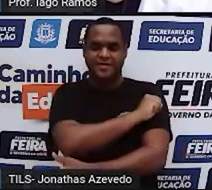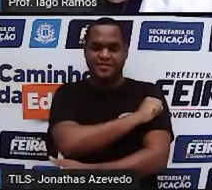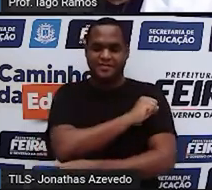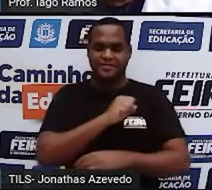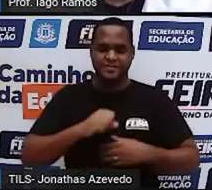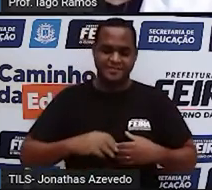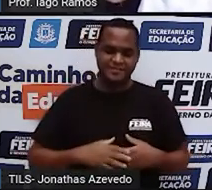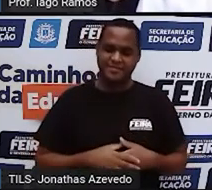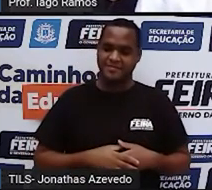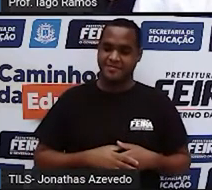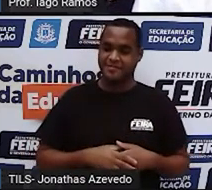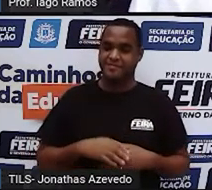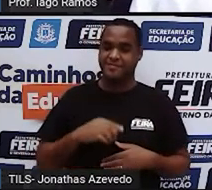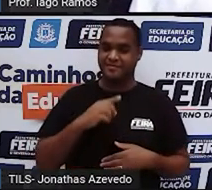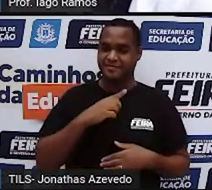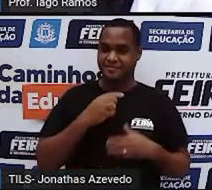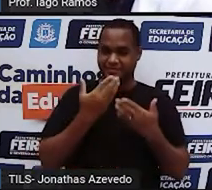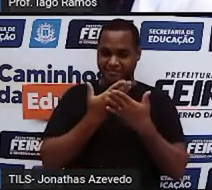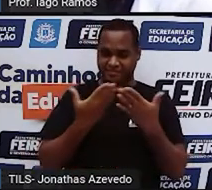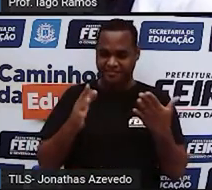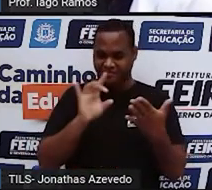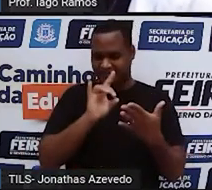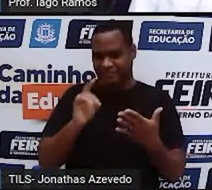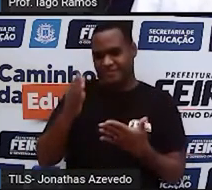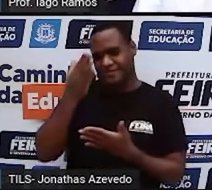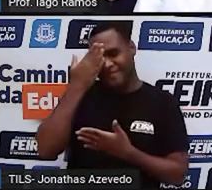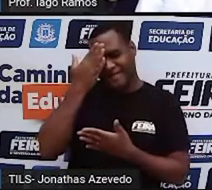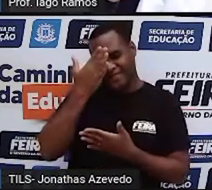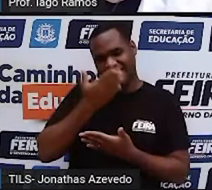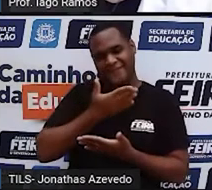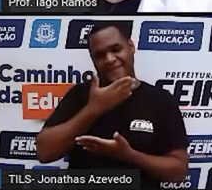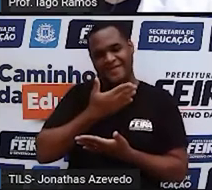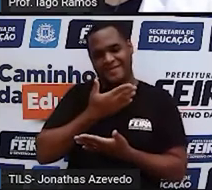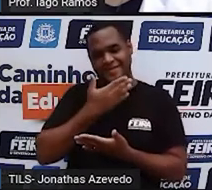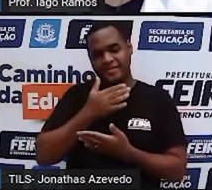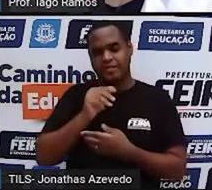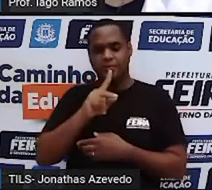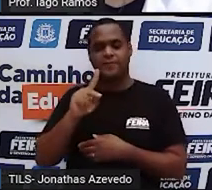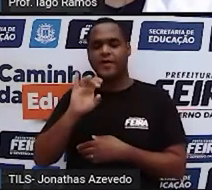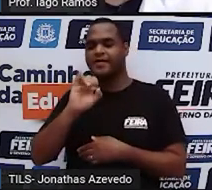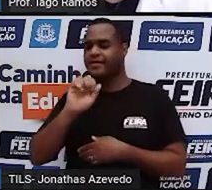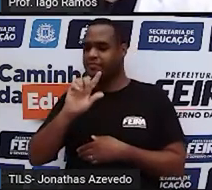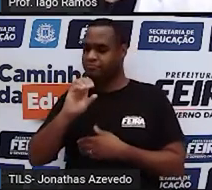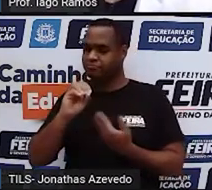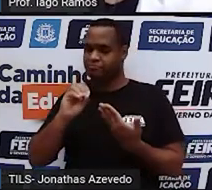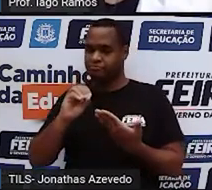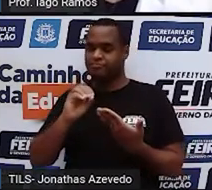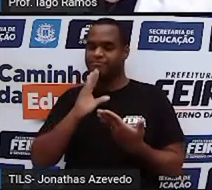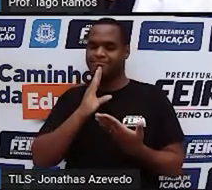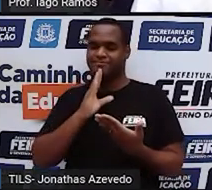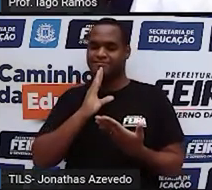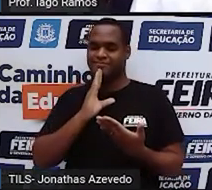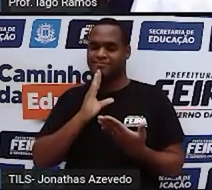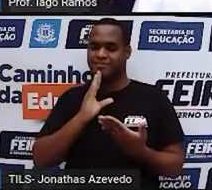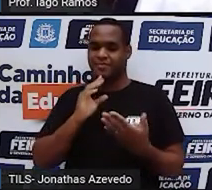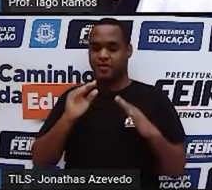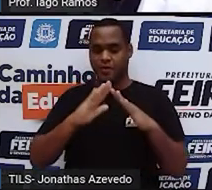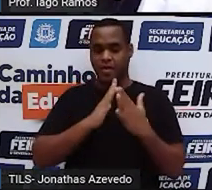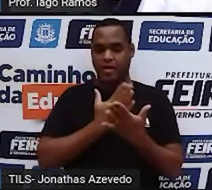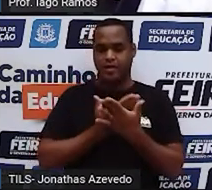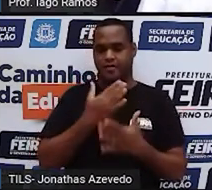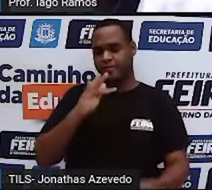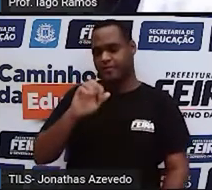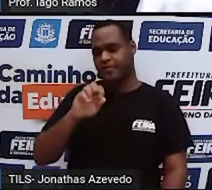Certo? Bom, você já me conhece, sabe que eu sou o professor Iago Ramos, que eu venho lá da Escola